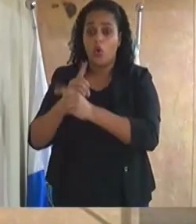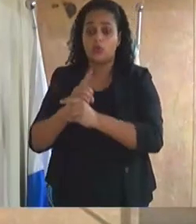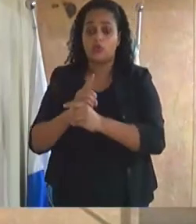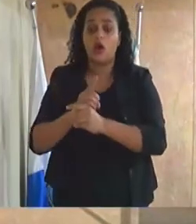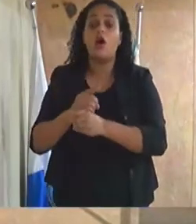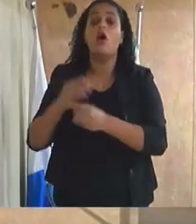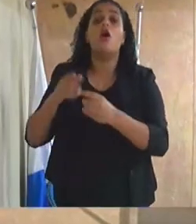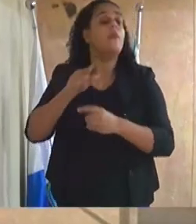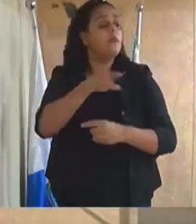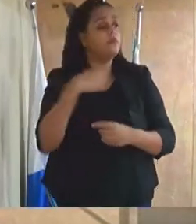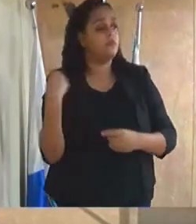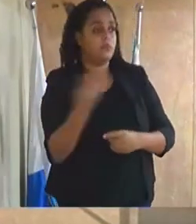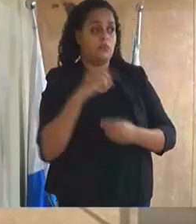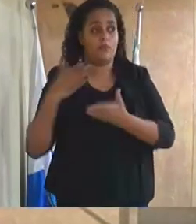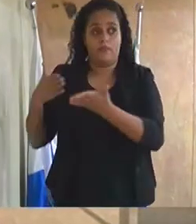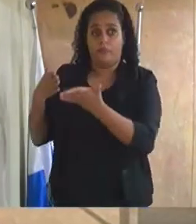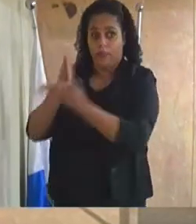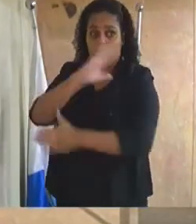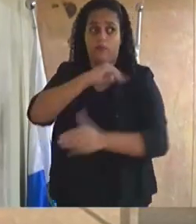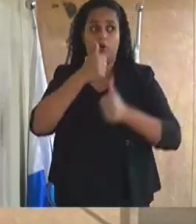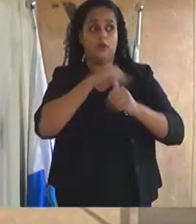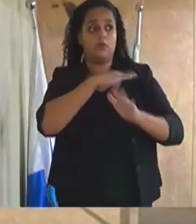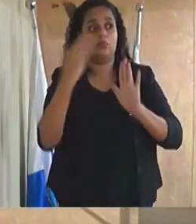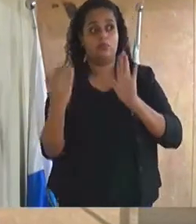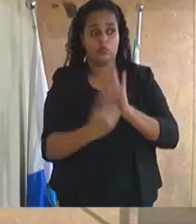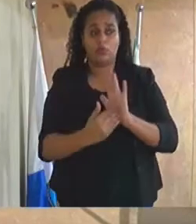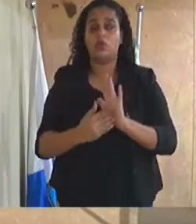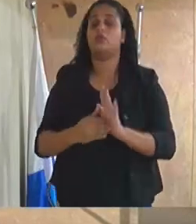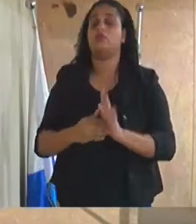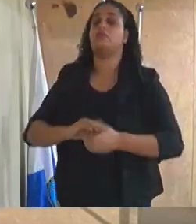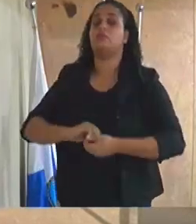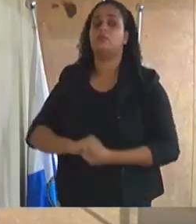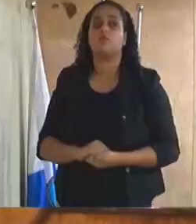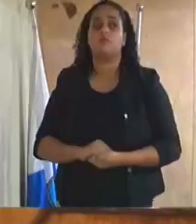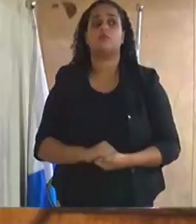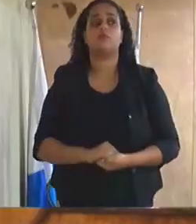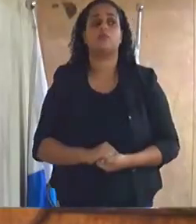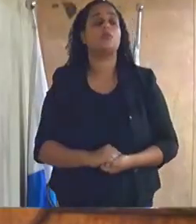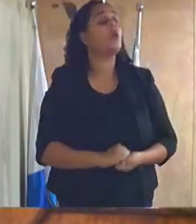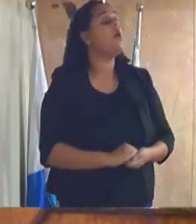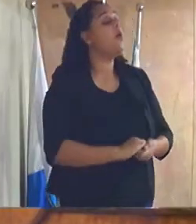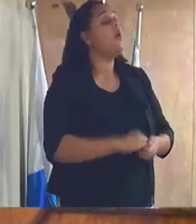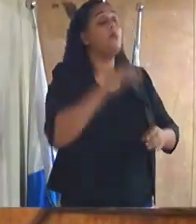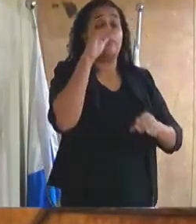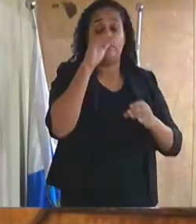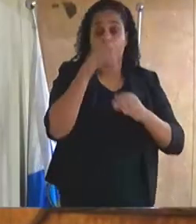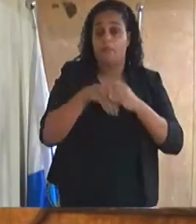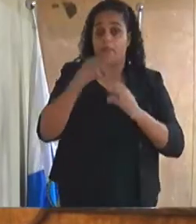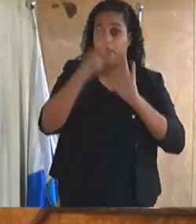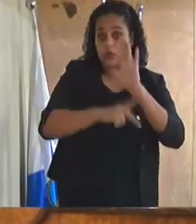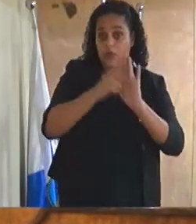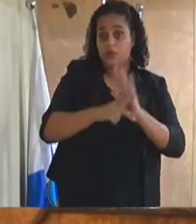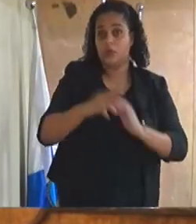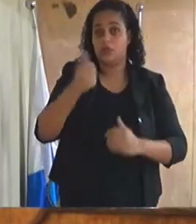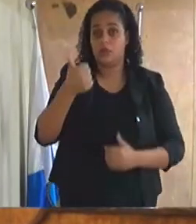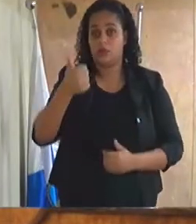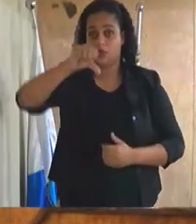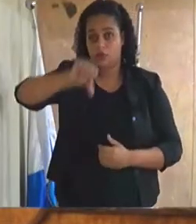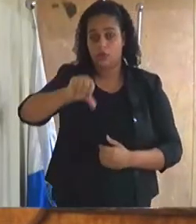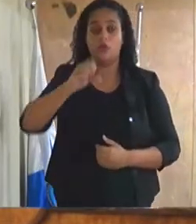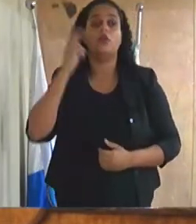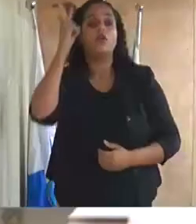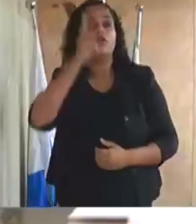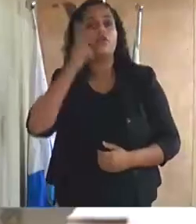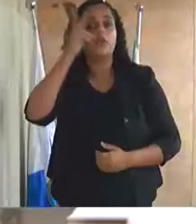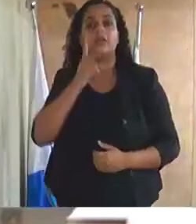vereadores que aprovam permaneçam como estão aprovado por unanimidade projeto de lei número 141 de 2019 do excelentíssimo senhor